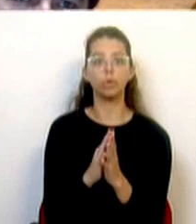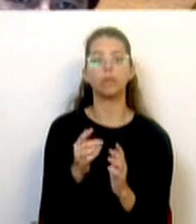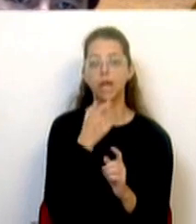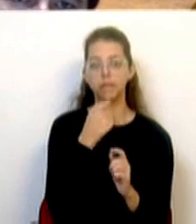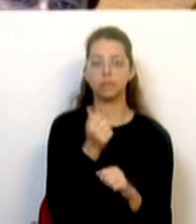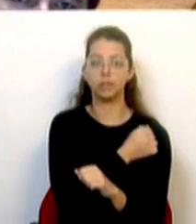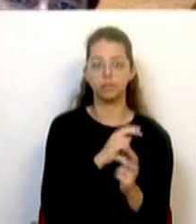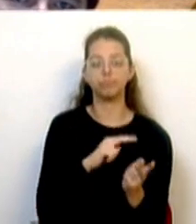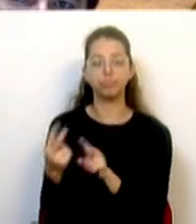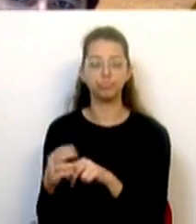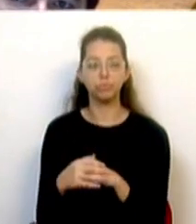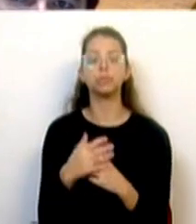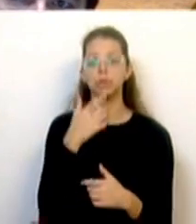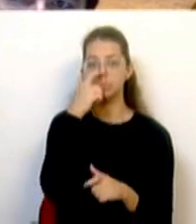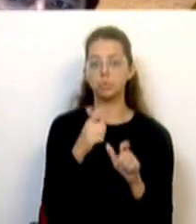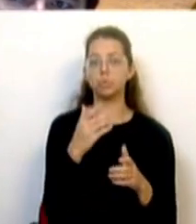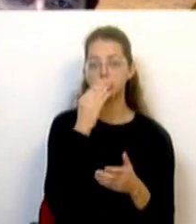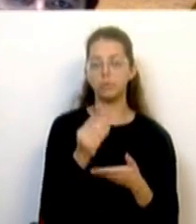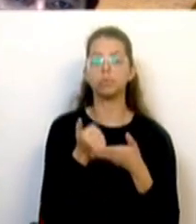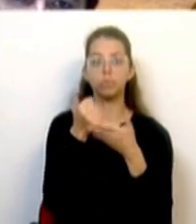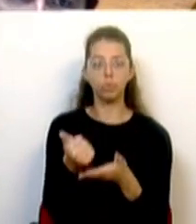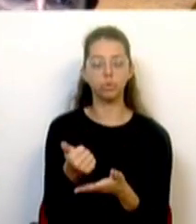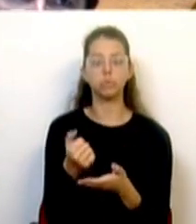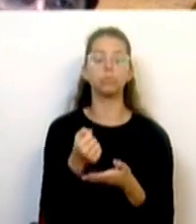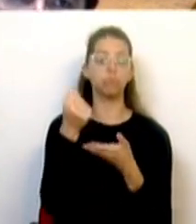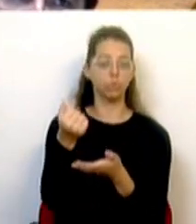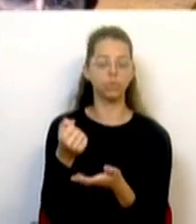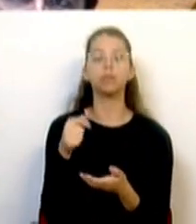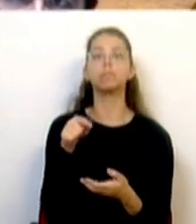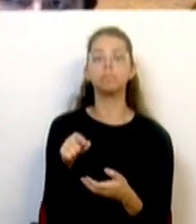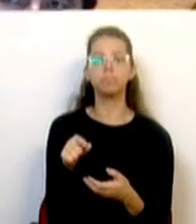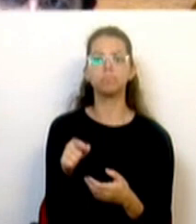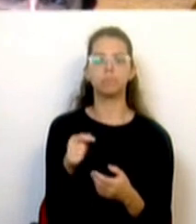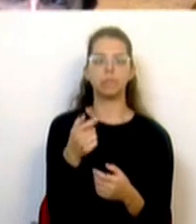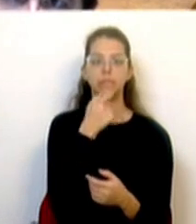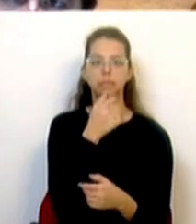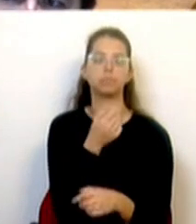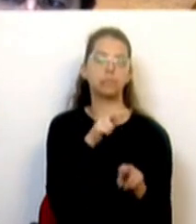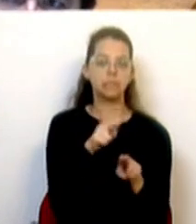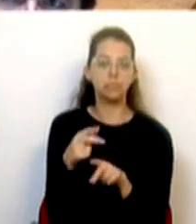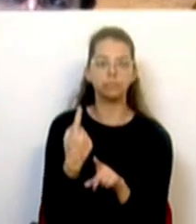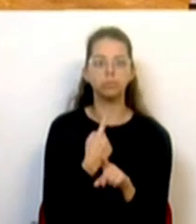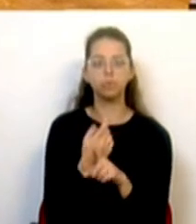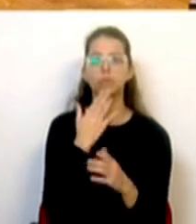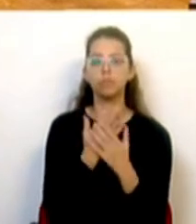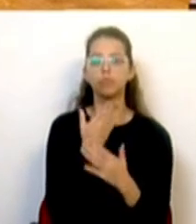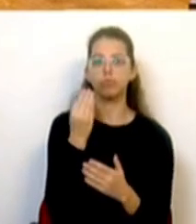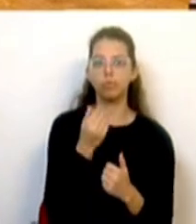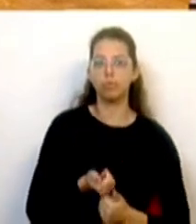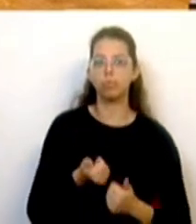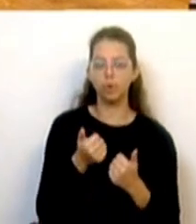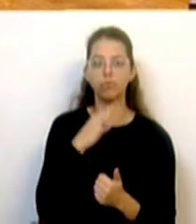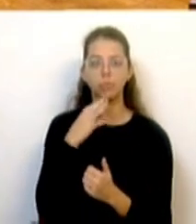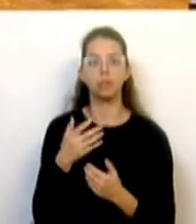euros por cada estudante bolseiro em residências. Menos encargos para as famílias, mais estabilidade para os jovens. Enquanto uns